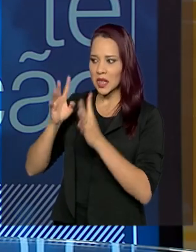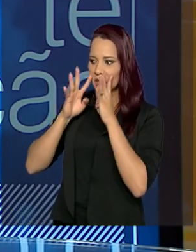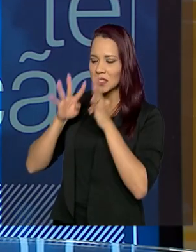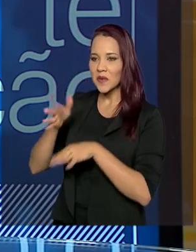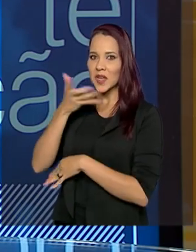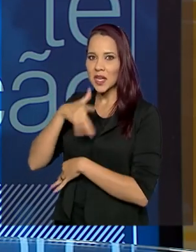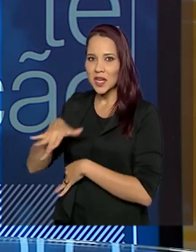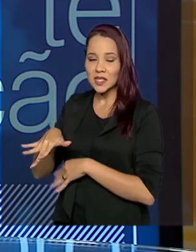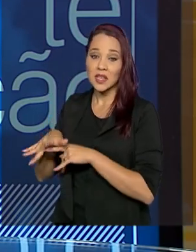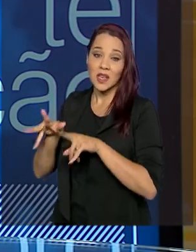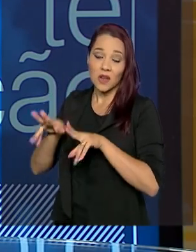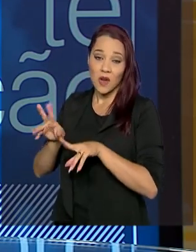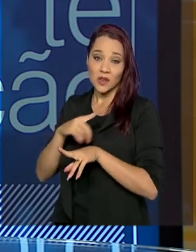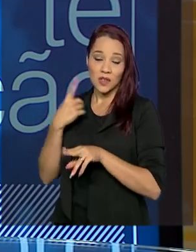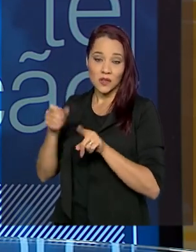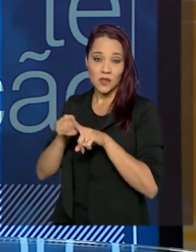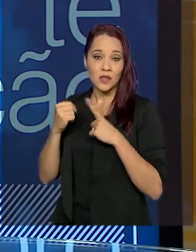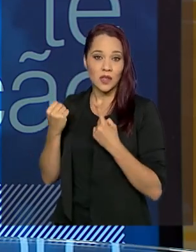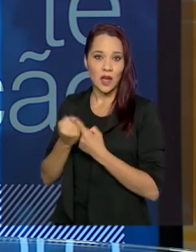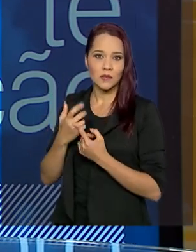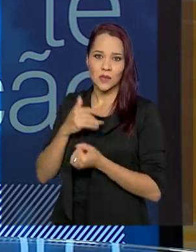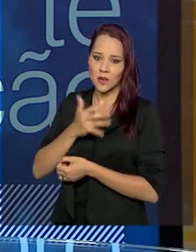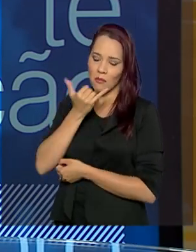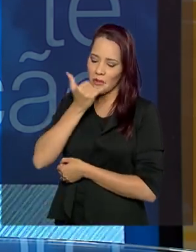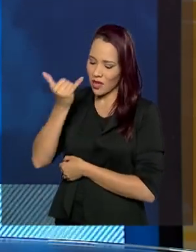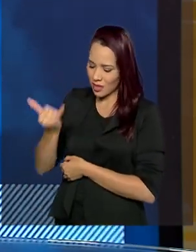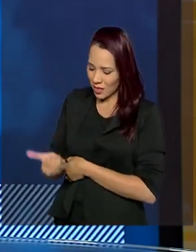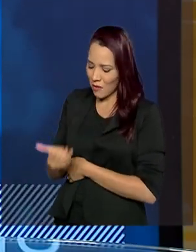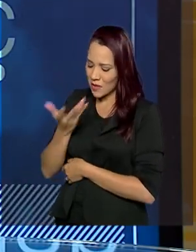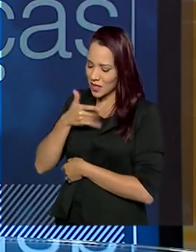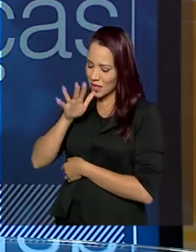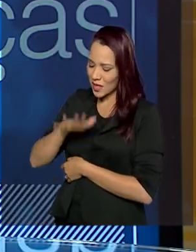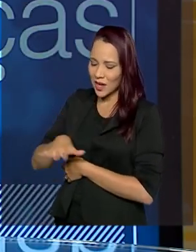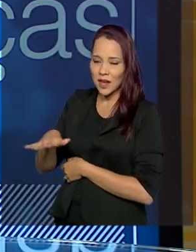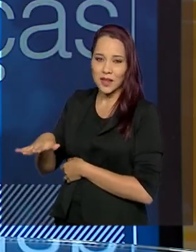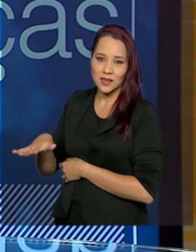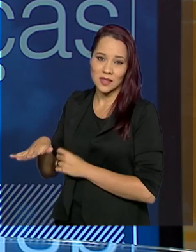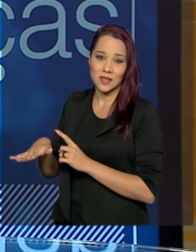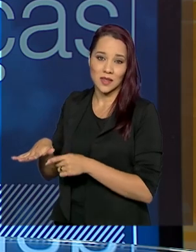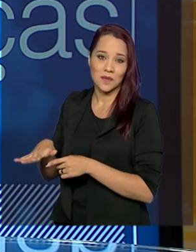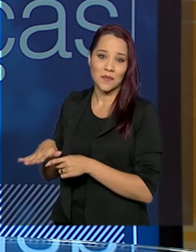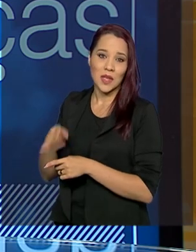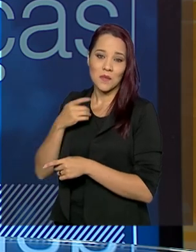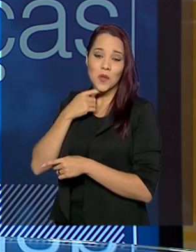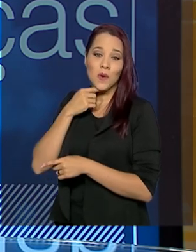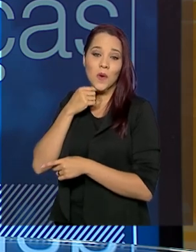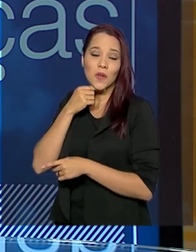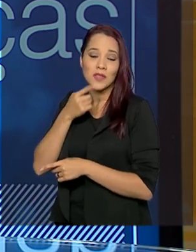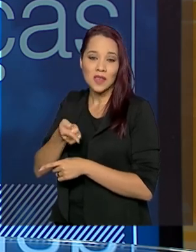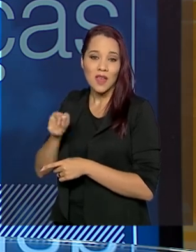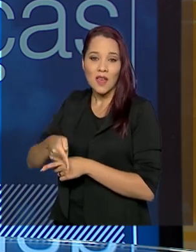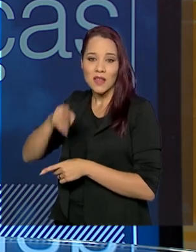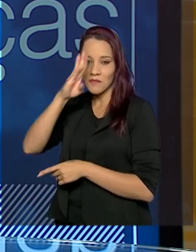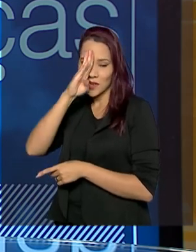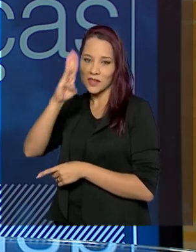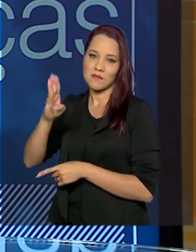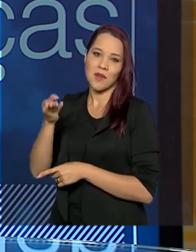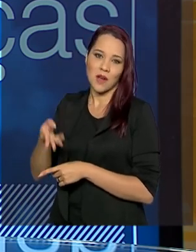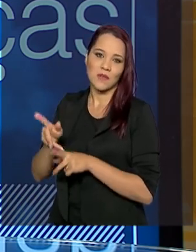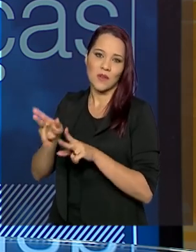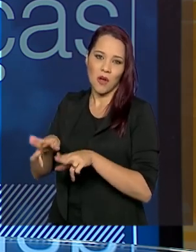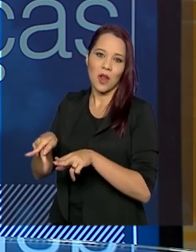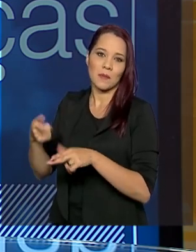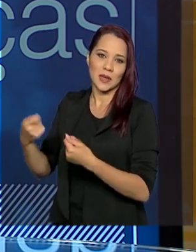gente precisaria, talvez, como sociedade, pedir perdão para essa criança, talvez por não estar priorizando-a devidamente.